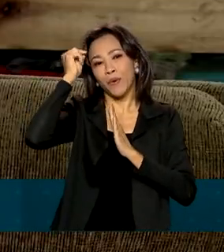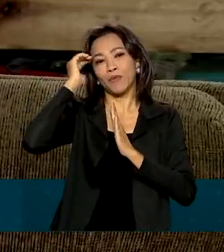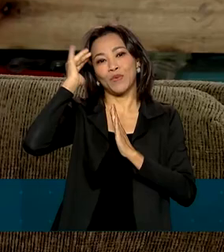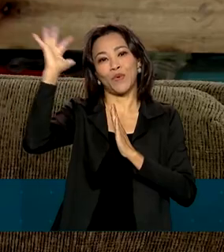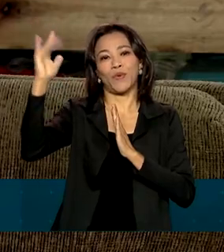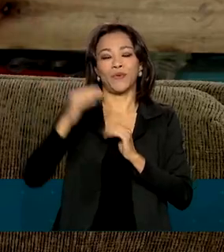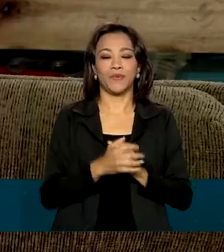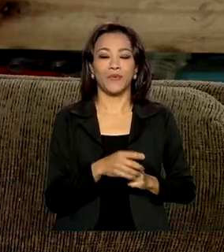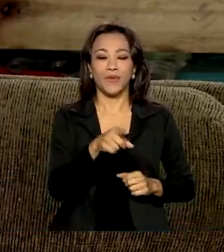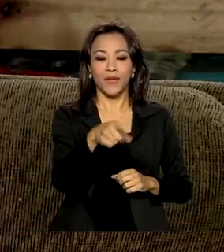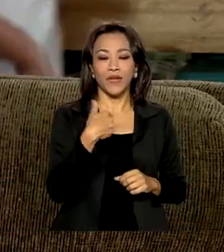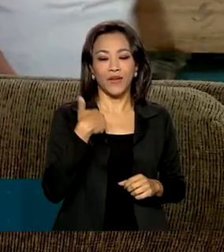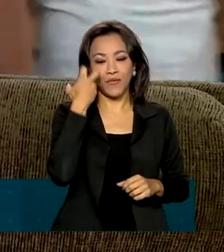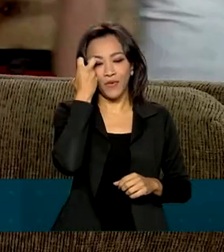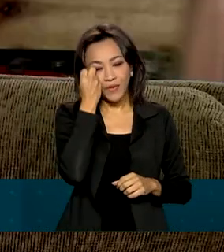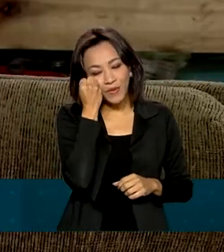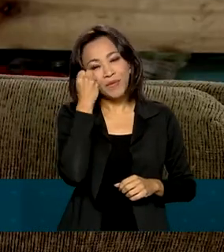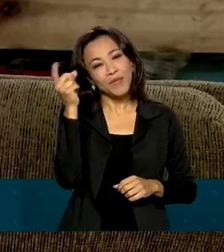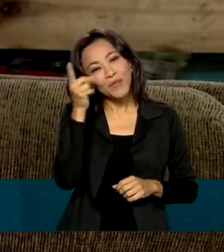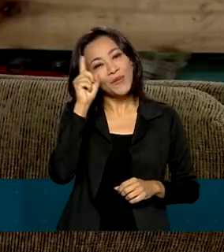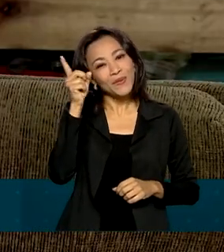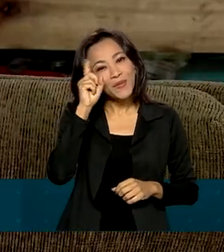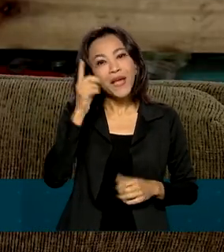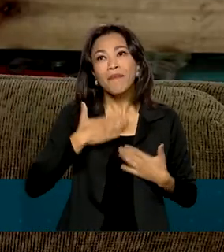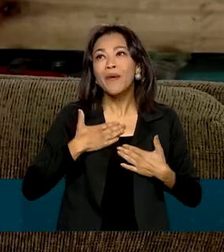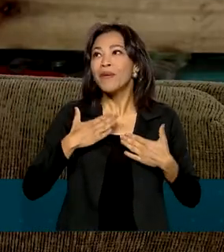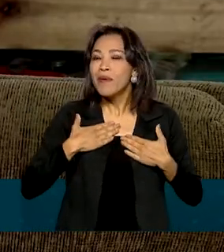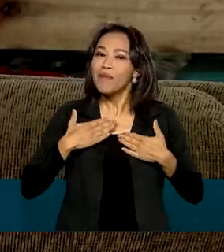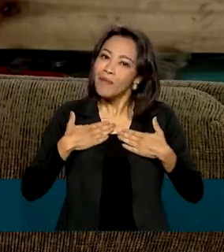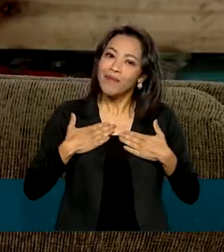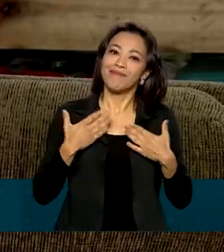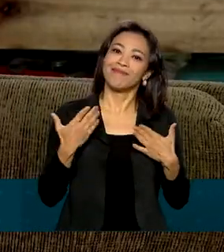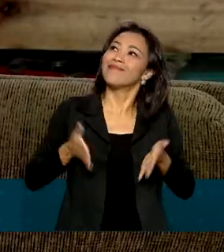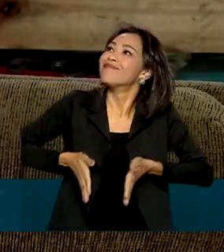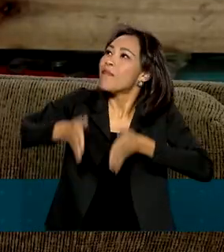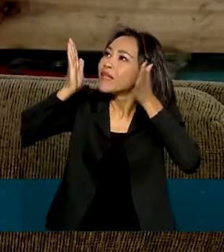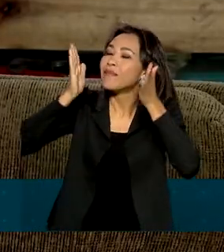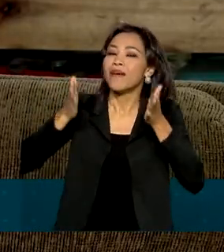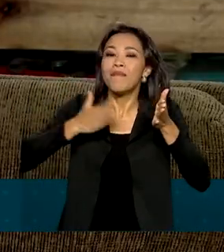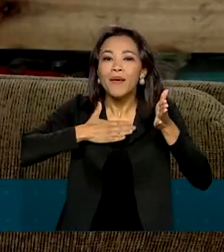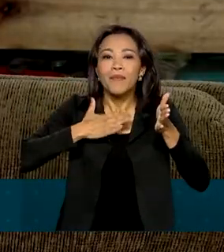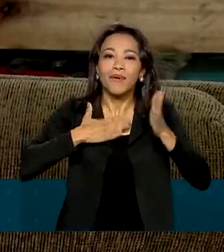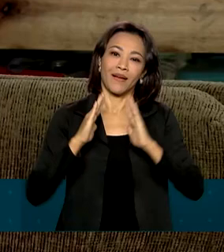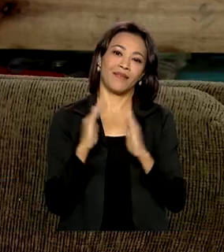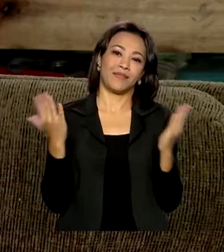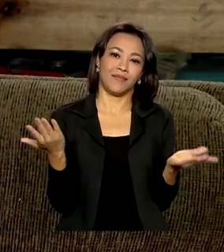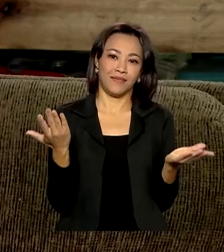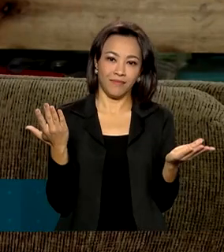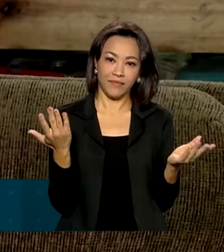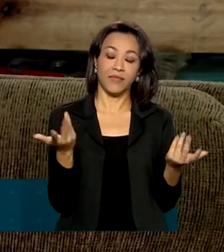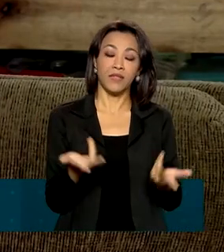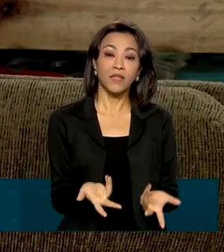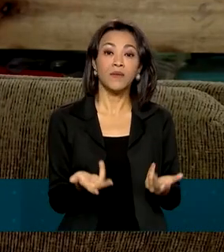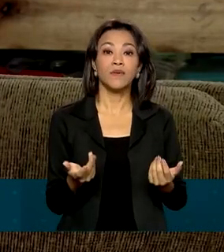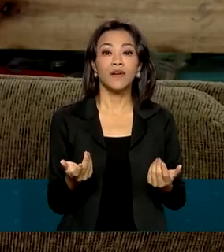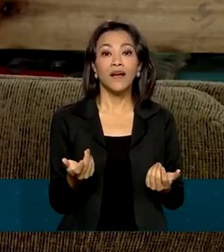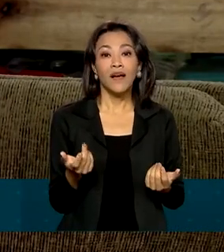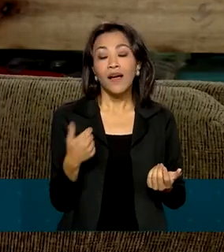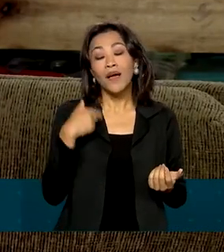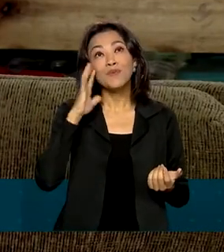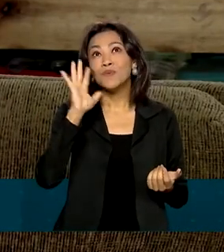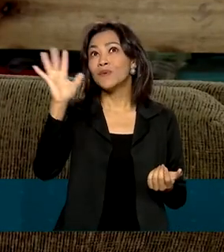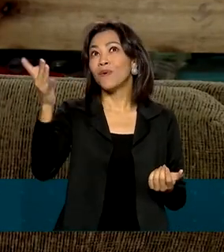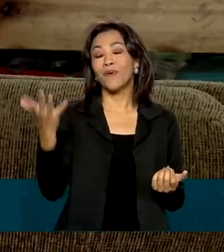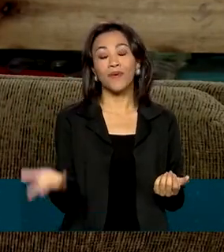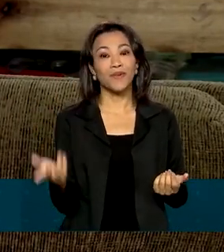É meu. Vou dormir todos os dias e falar é meu. Sabe? Aquela satisfação de ser meu. E, tipo assim, um